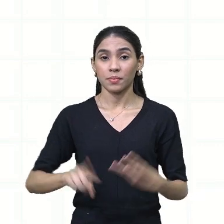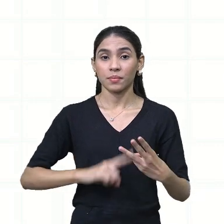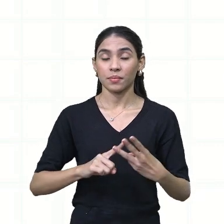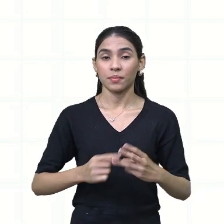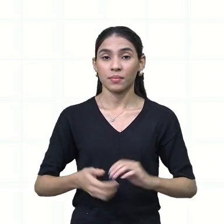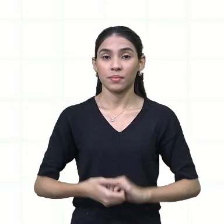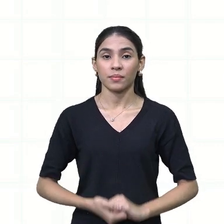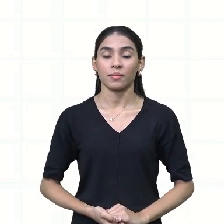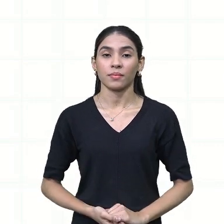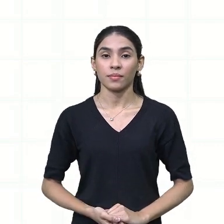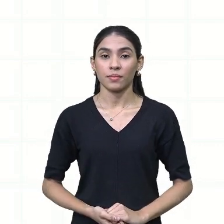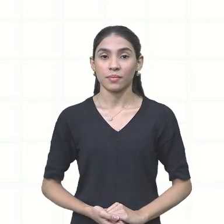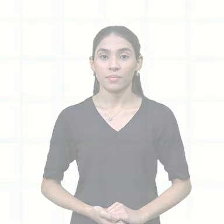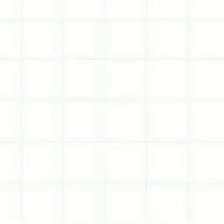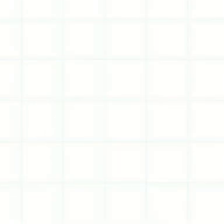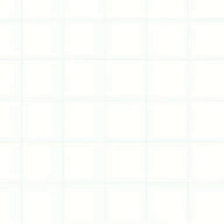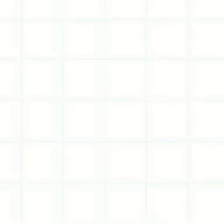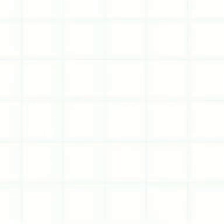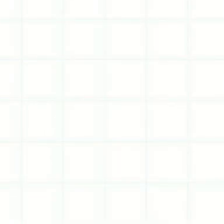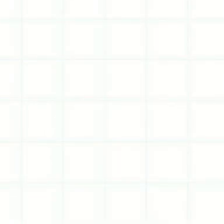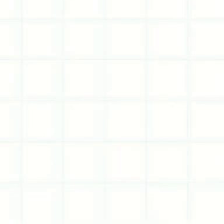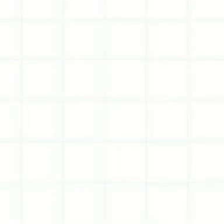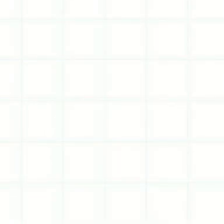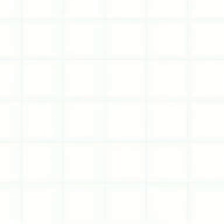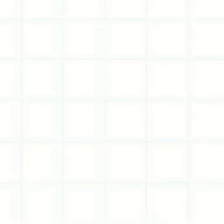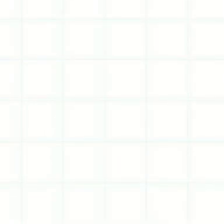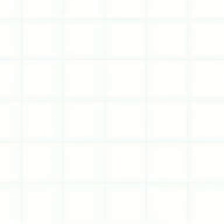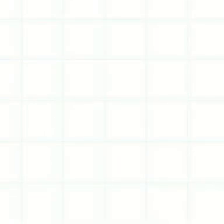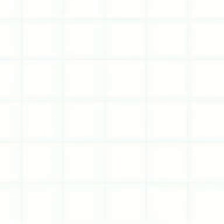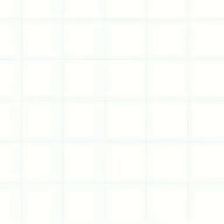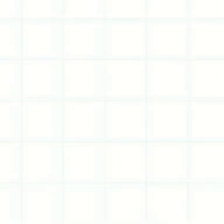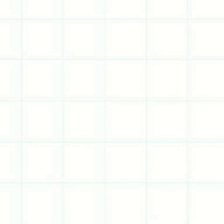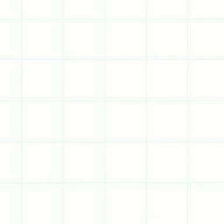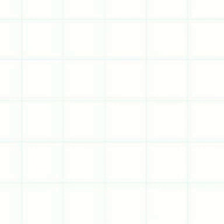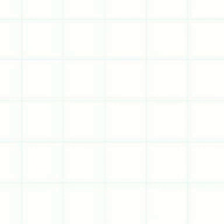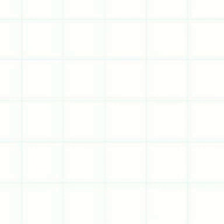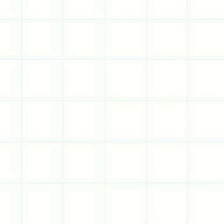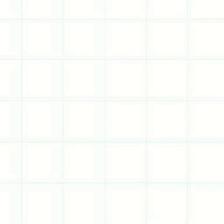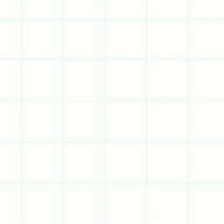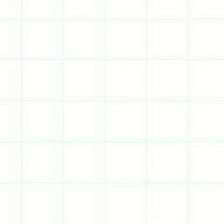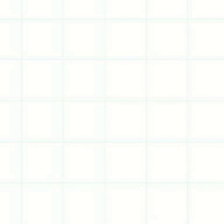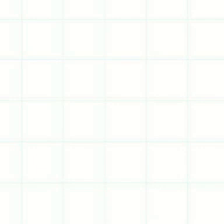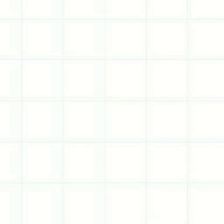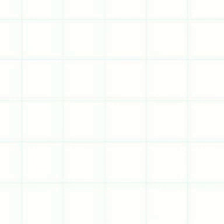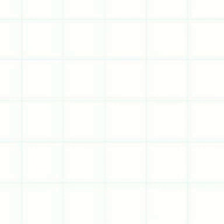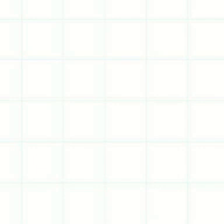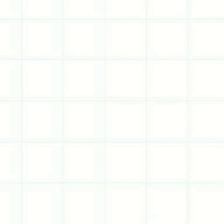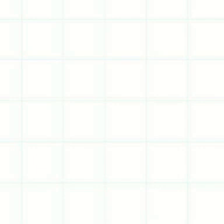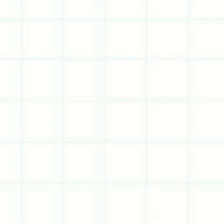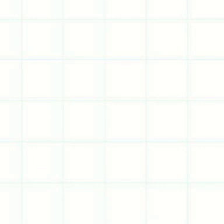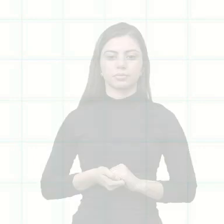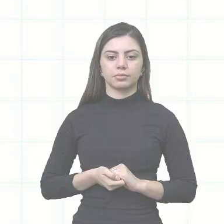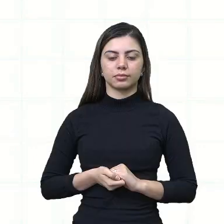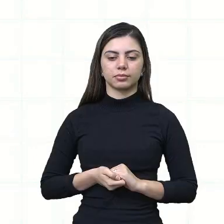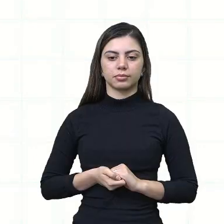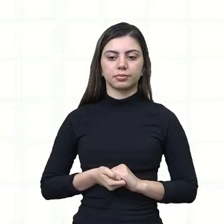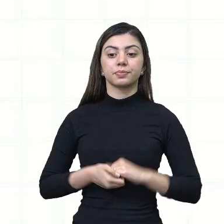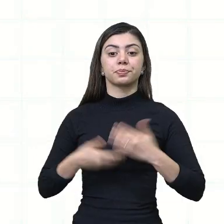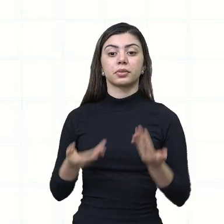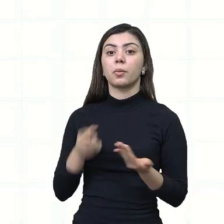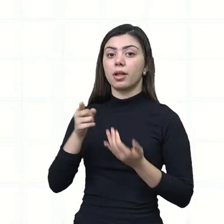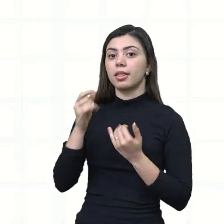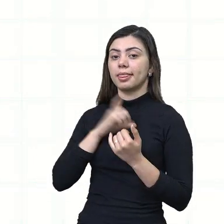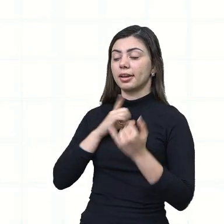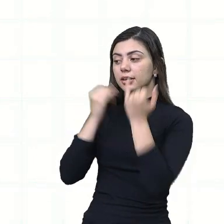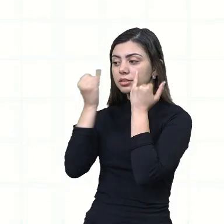Recolhimento das informações, dados. Recolhimento das informações, dados e